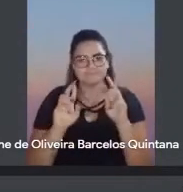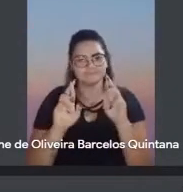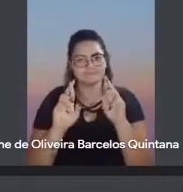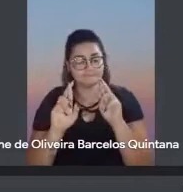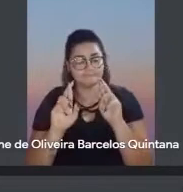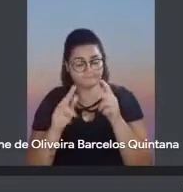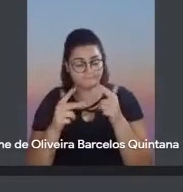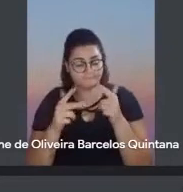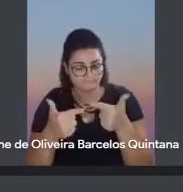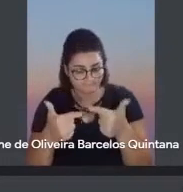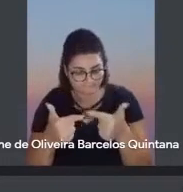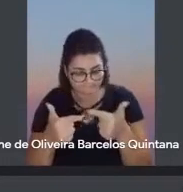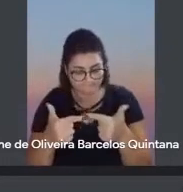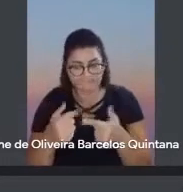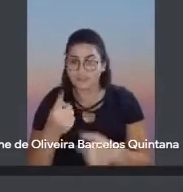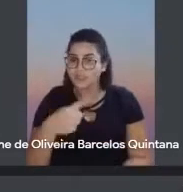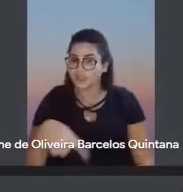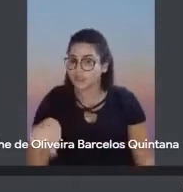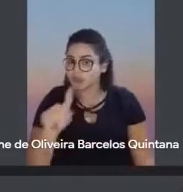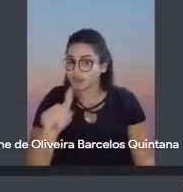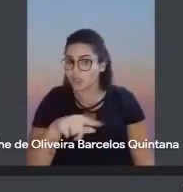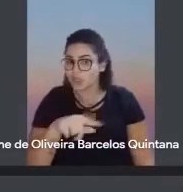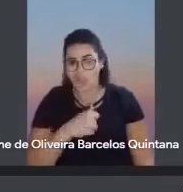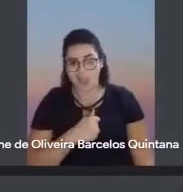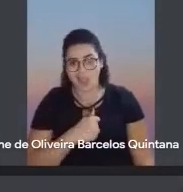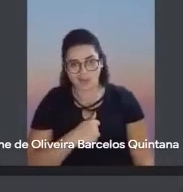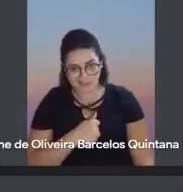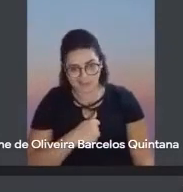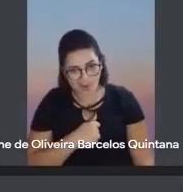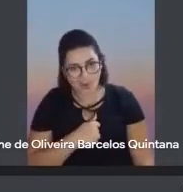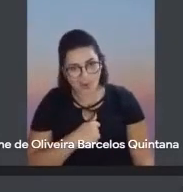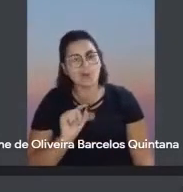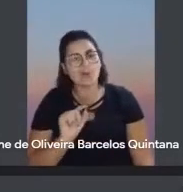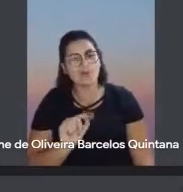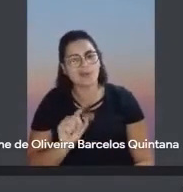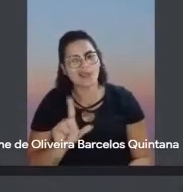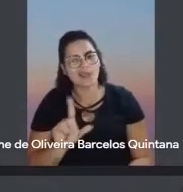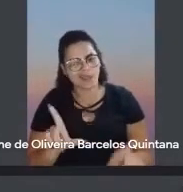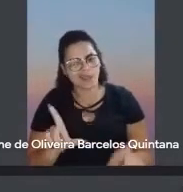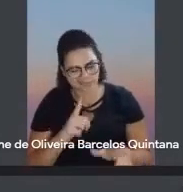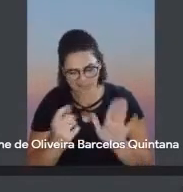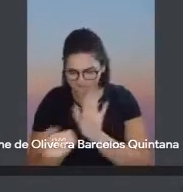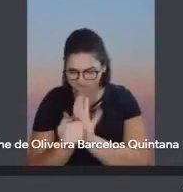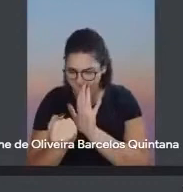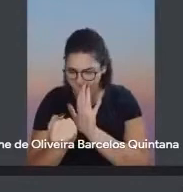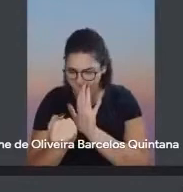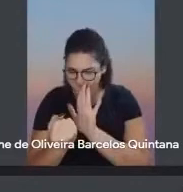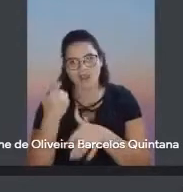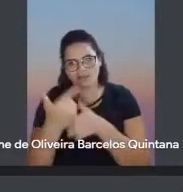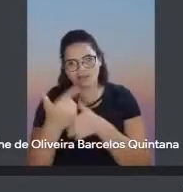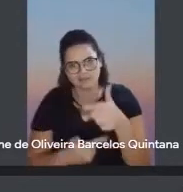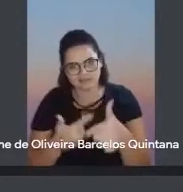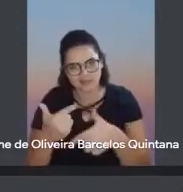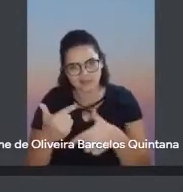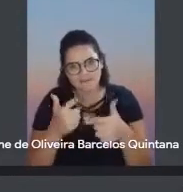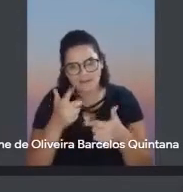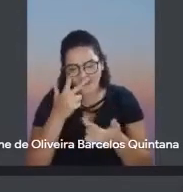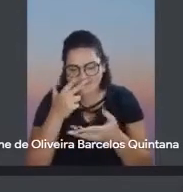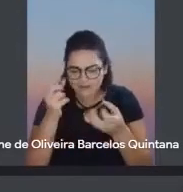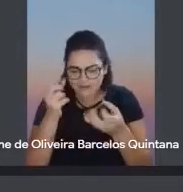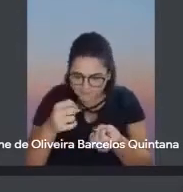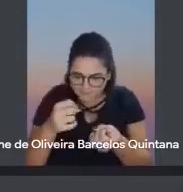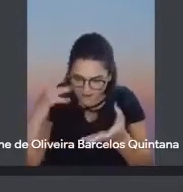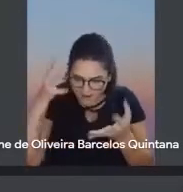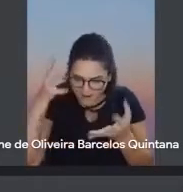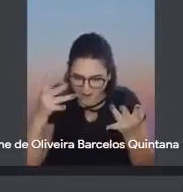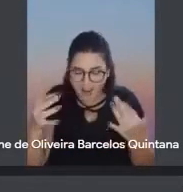antropólogos, nós temos essa marca aí, assim, de antropólogos que vão trabalhar com o mágico, né? Então, o mágico,